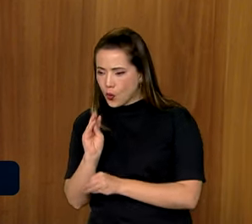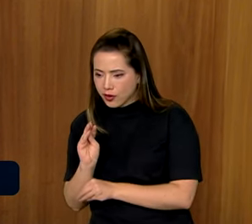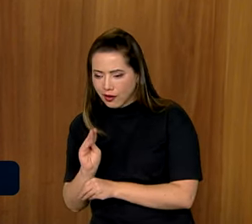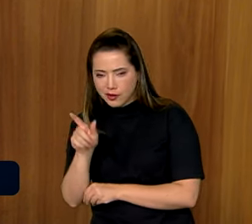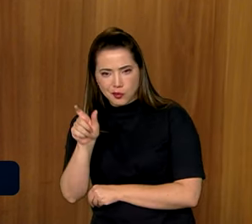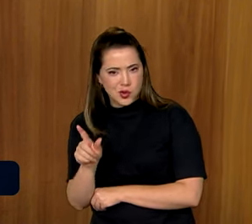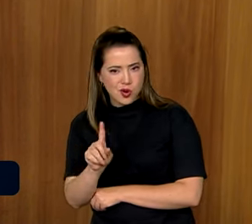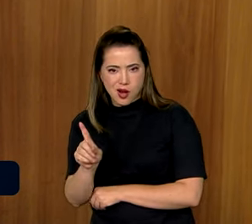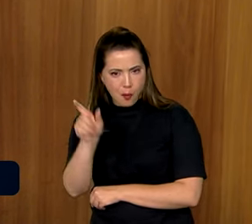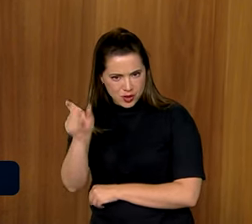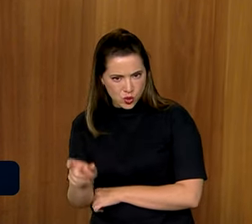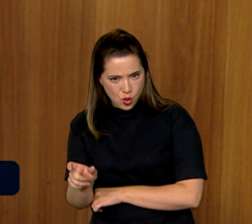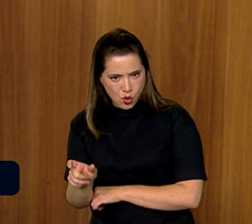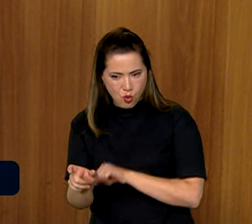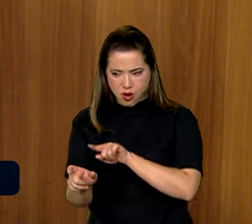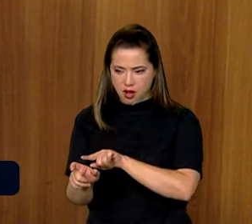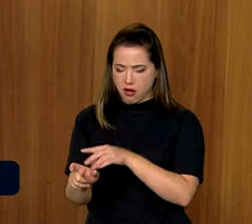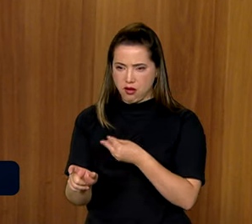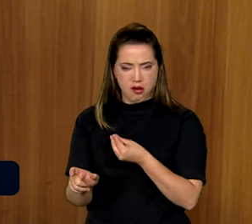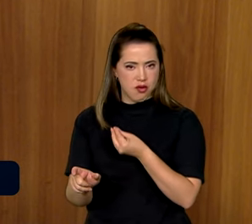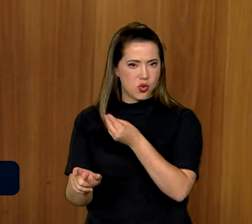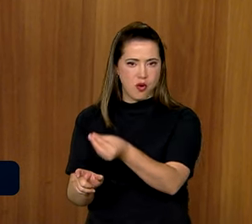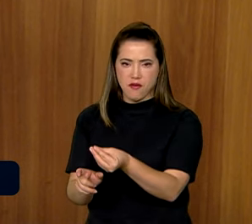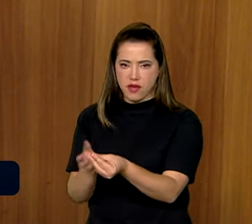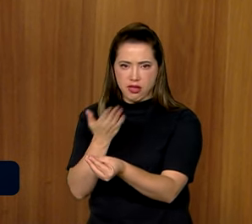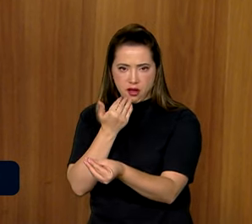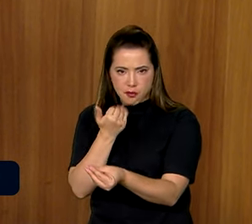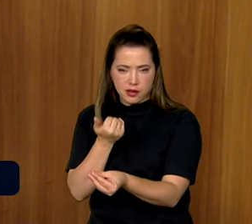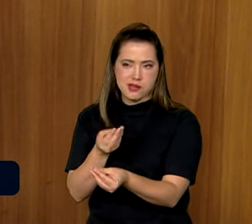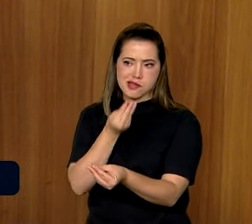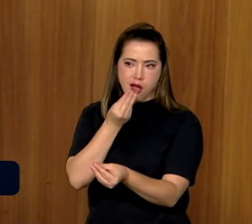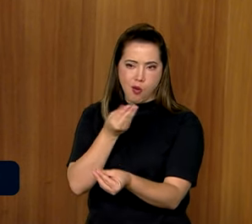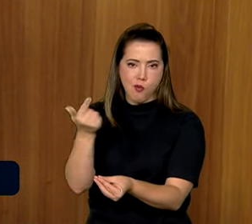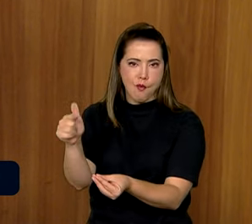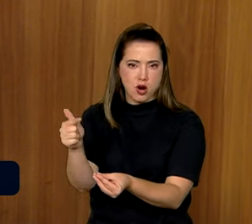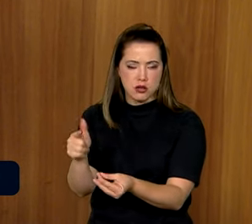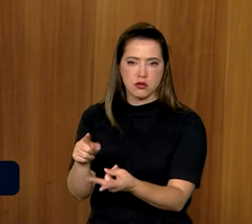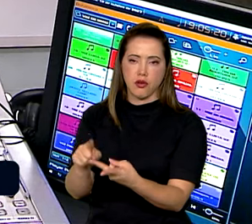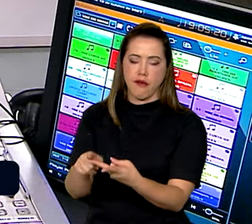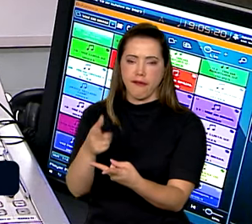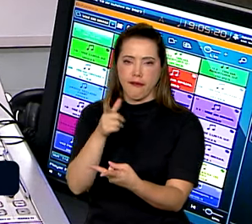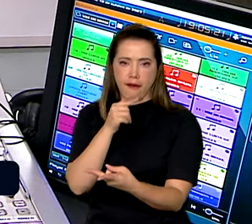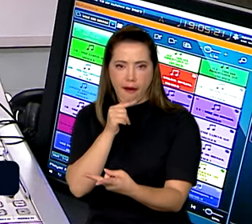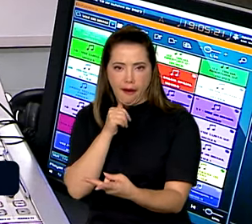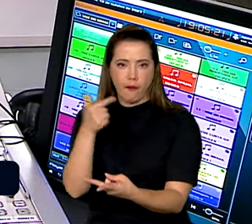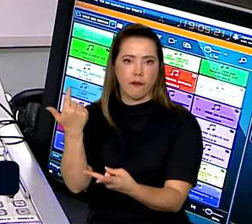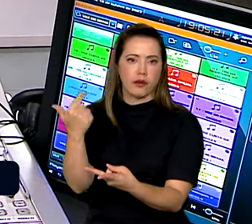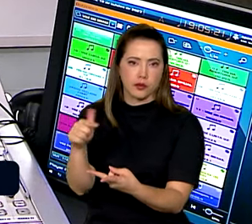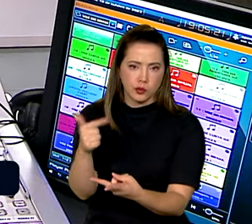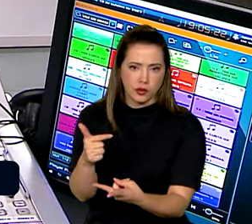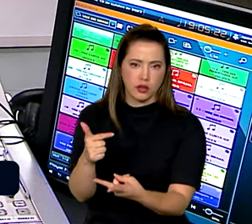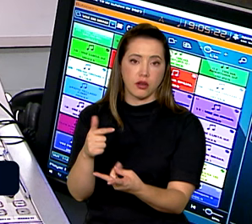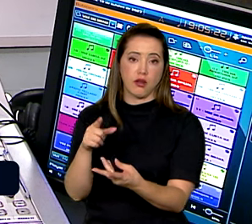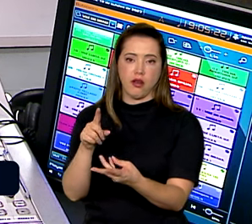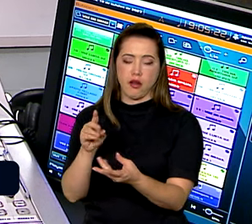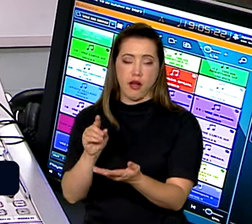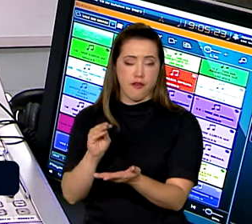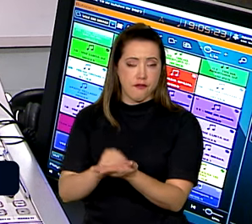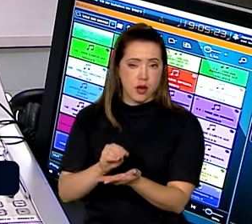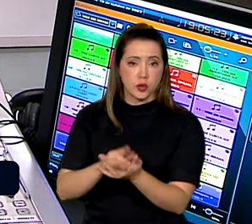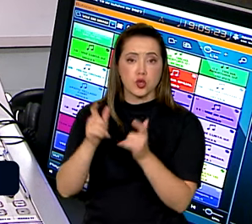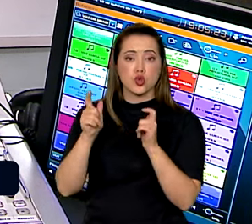trabalhador não como pessoa, então é não fornecer uma alimentação de qualidade, não fornecimento de água potável, ausência de instalações